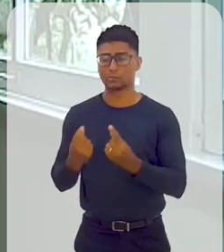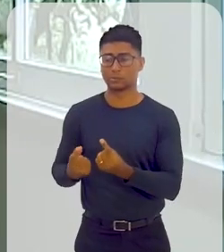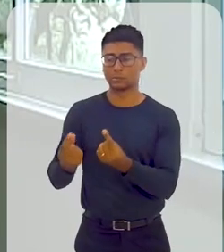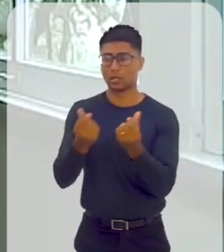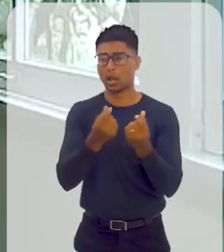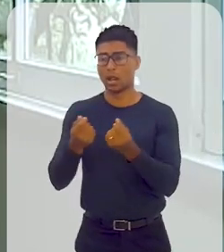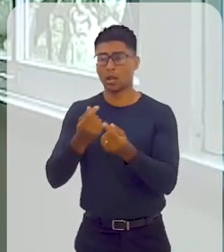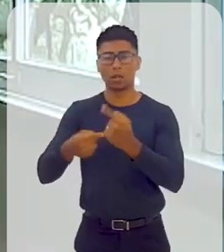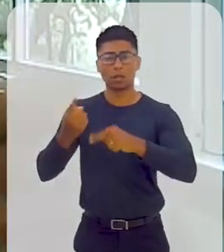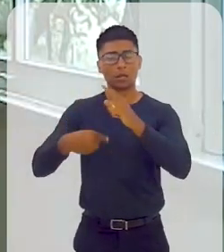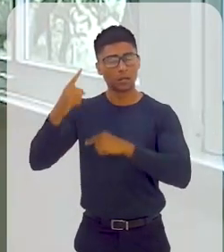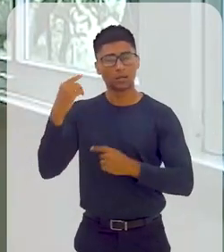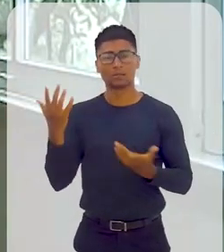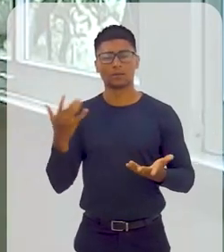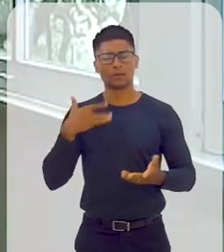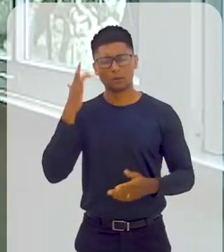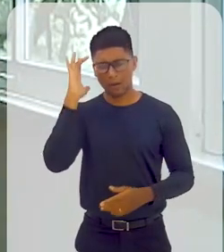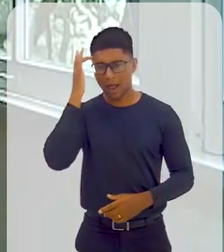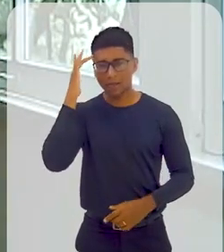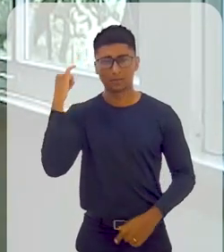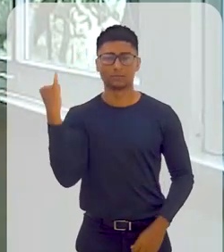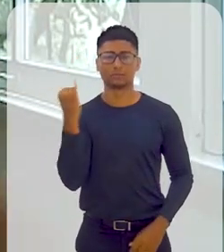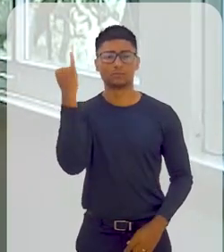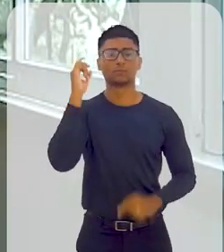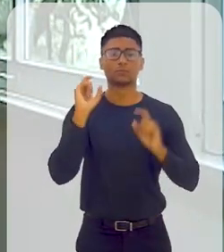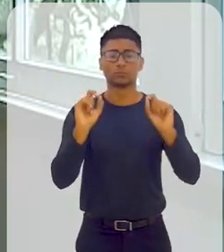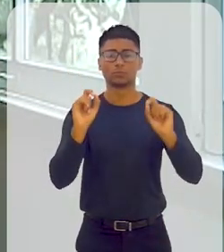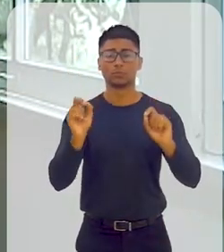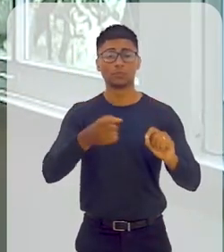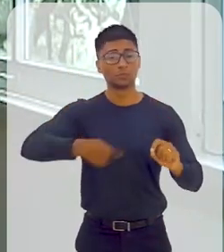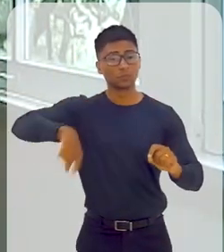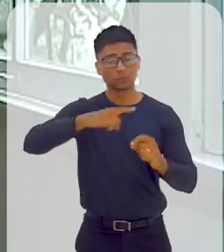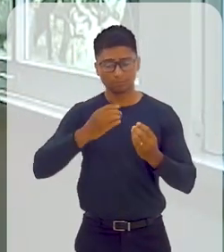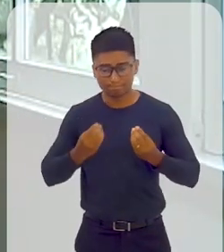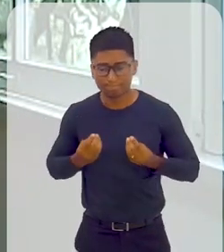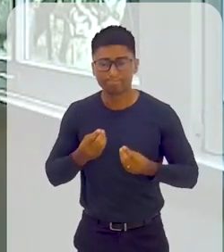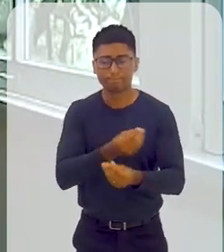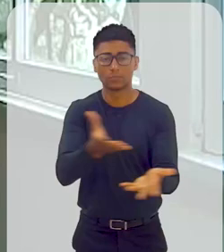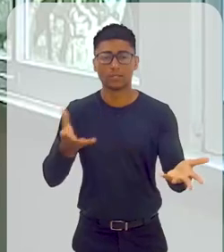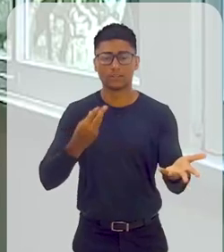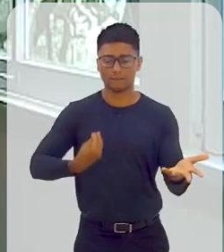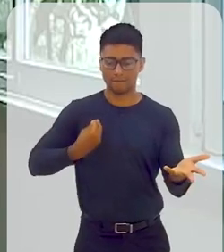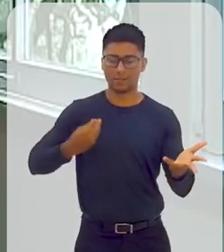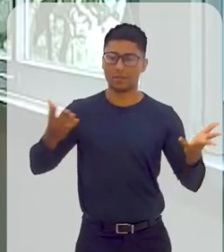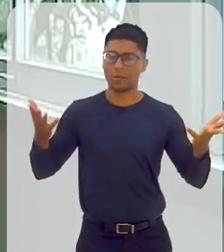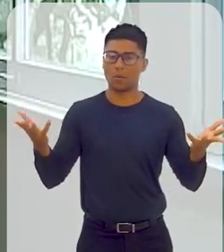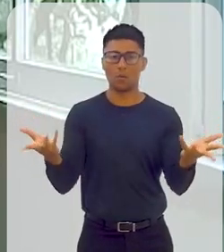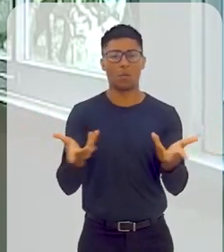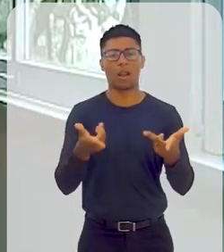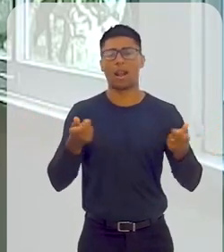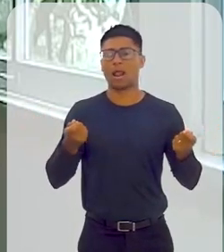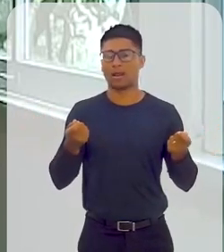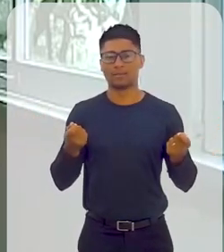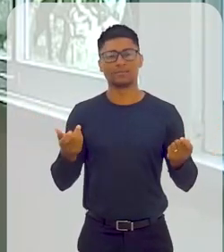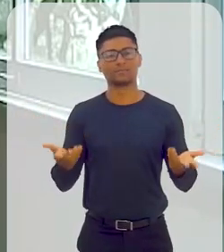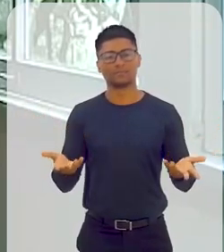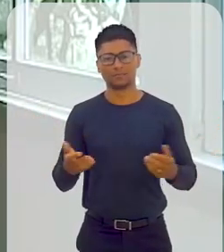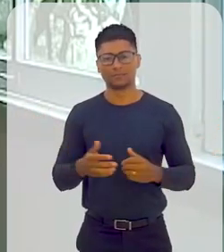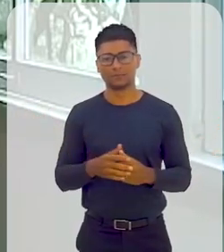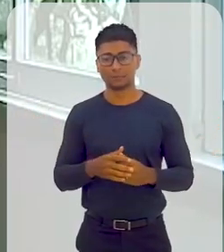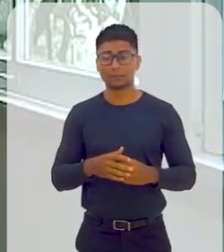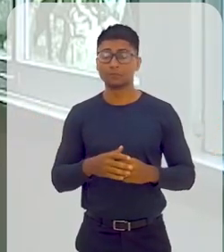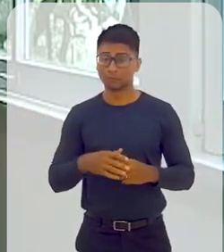vida para os moradores e produzindo receita. Receita para o estado. Não é por estar no salário de